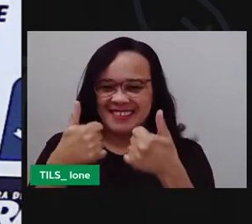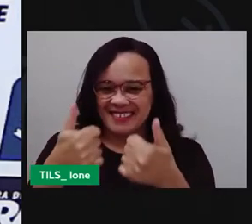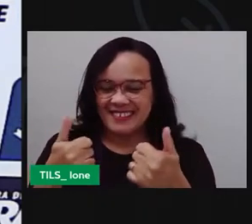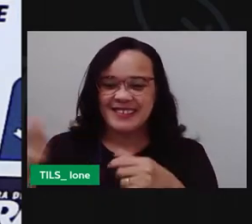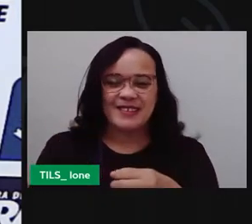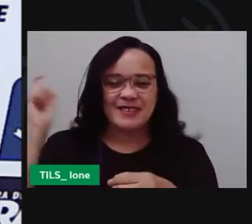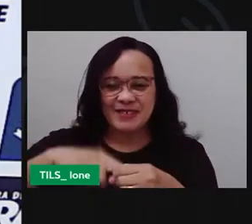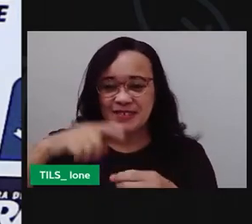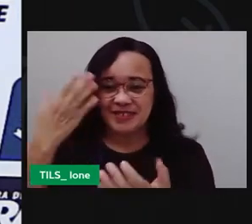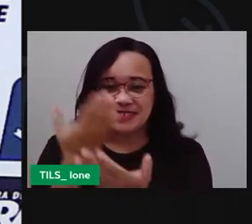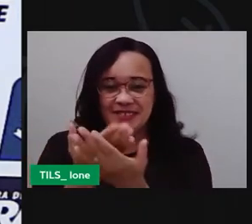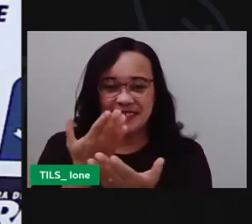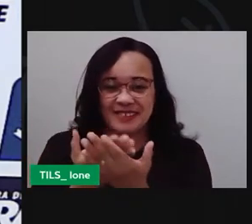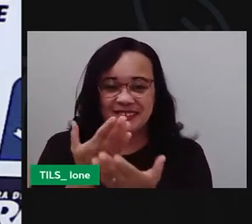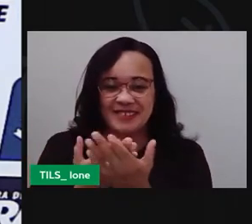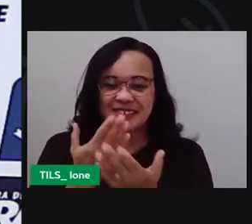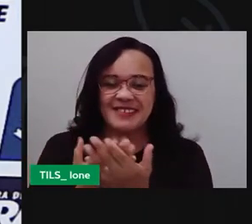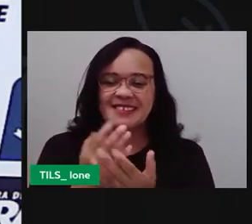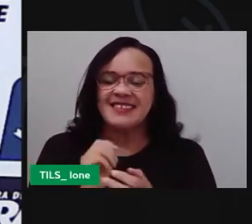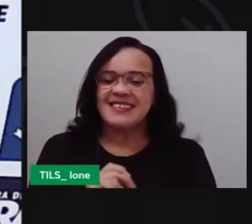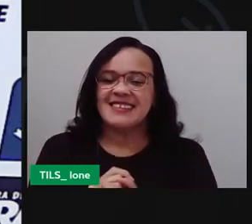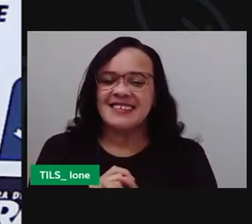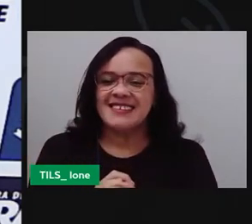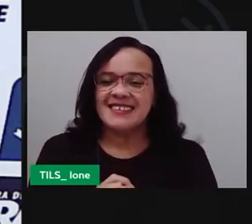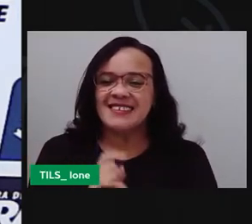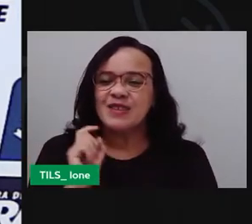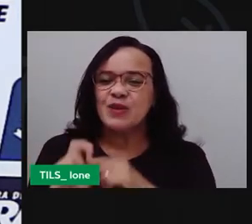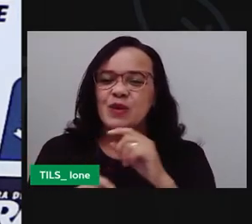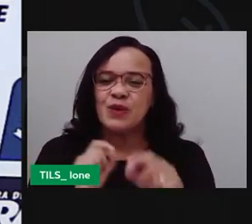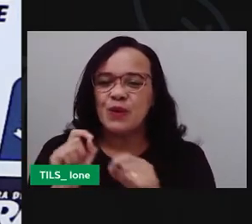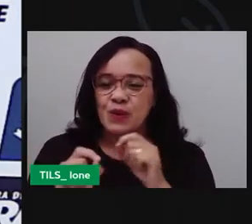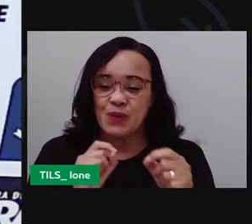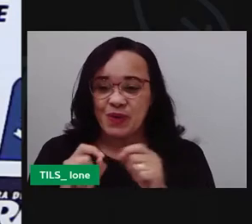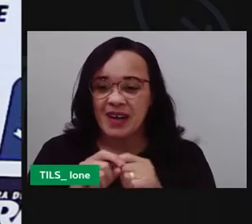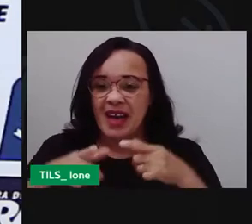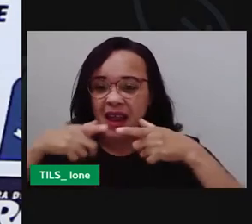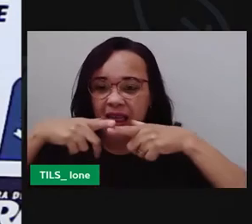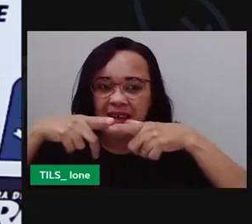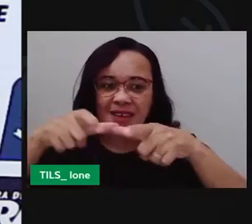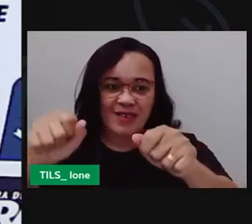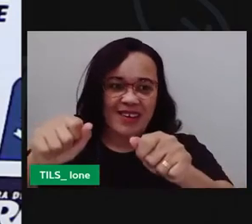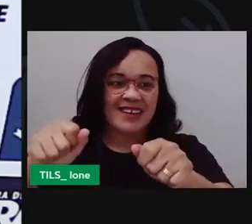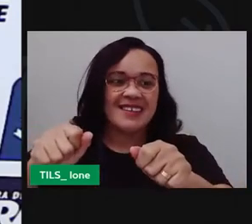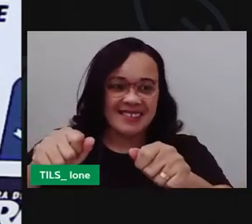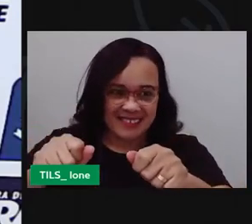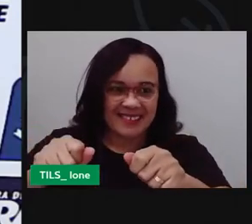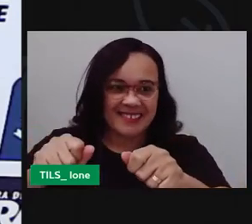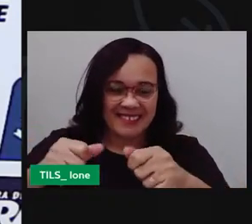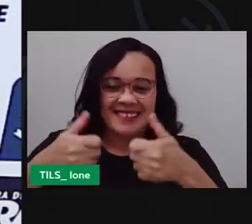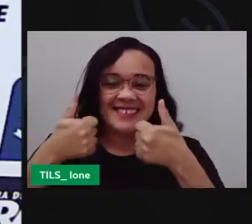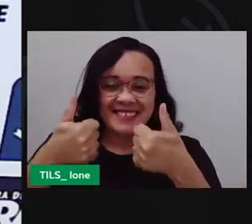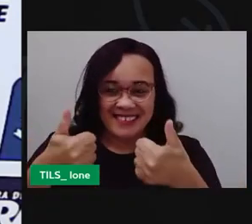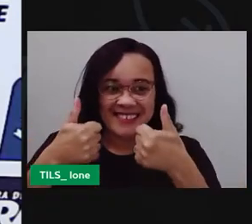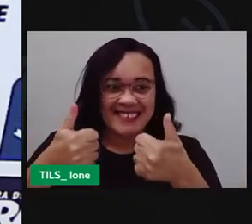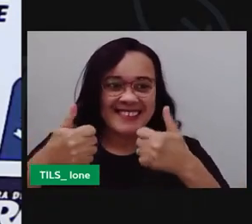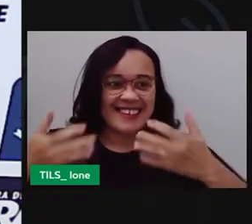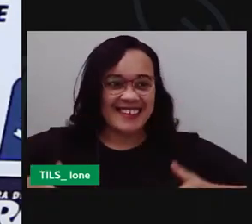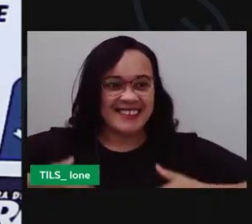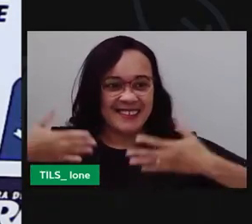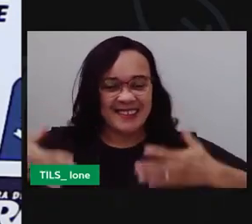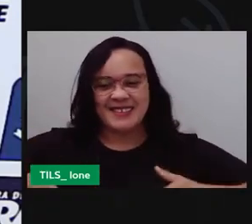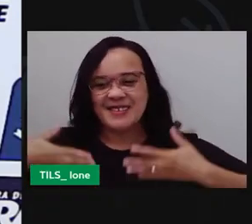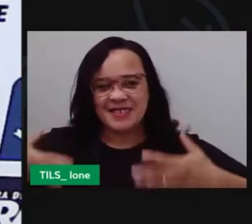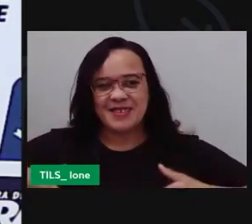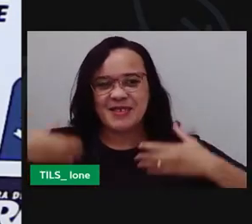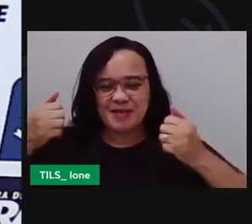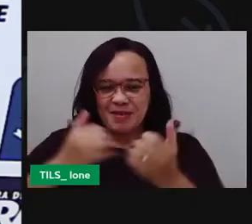aula, retomando agora com a aula de linguagem. E aí, tá animada? Tá animado para